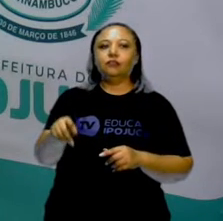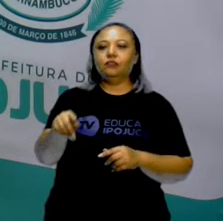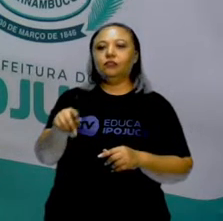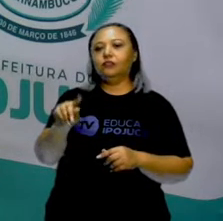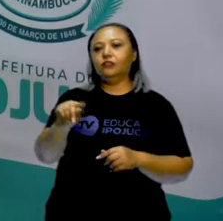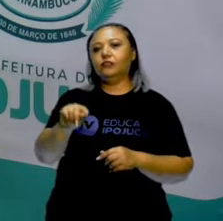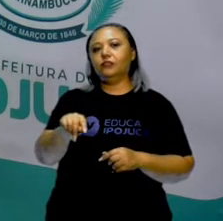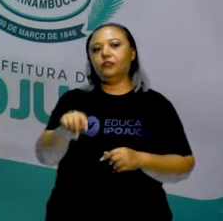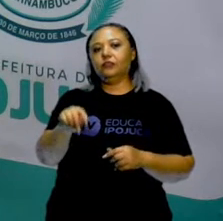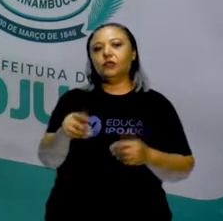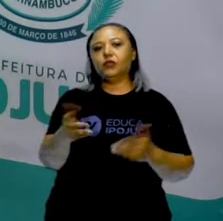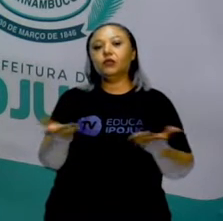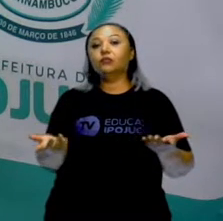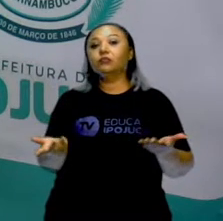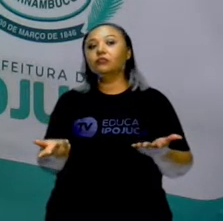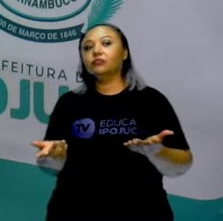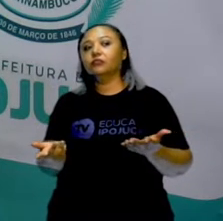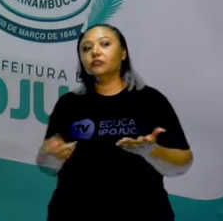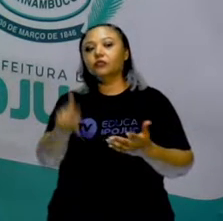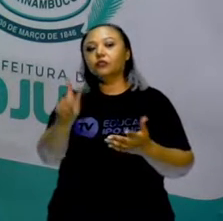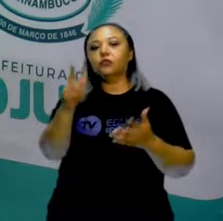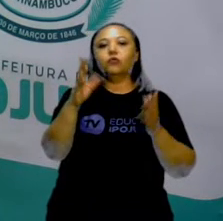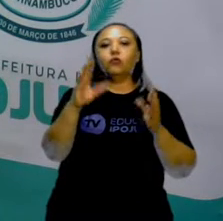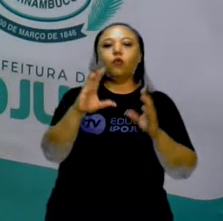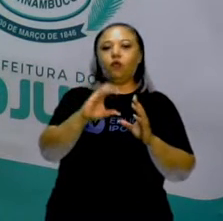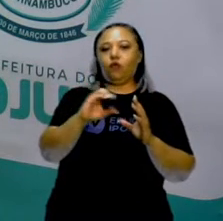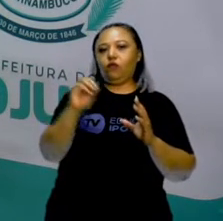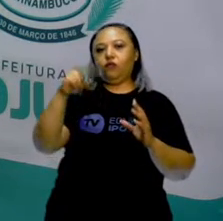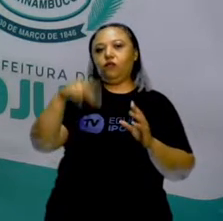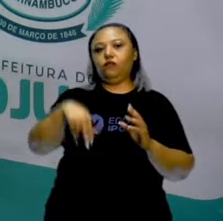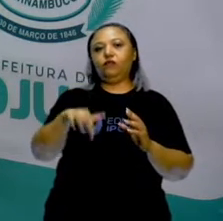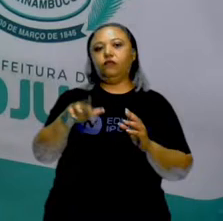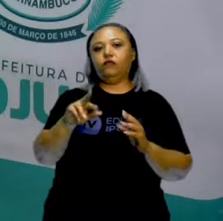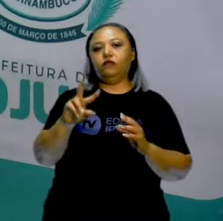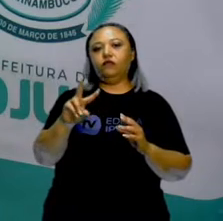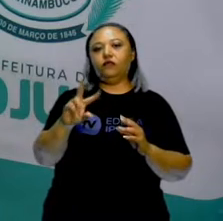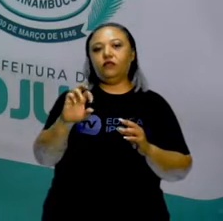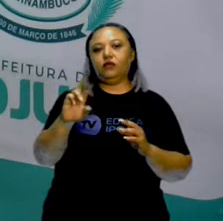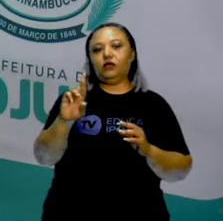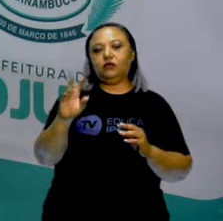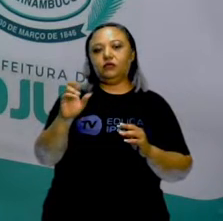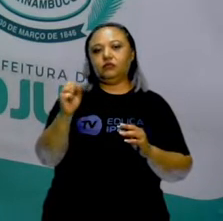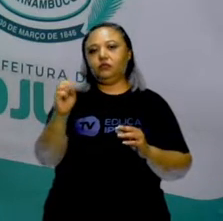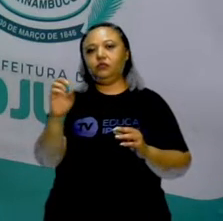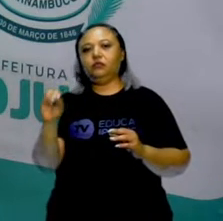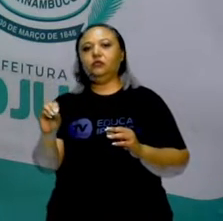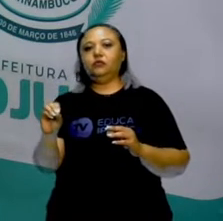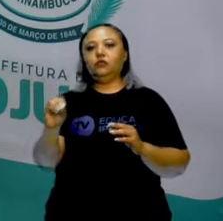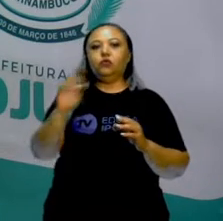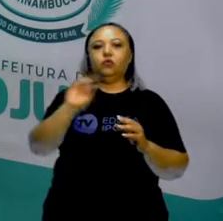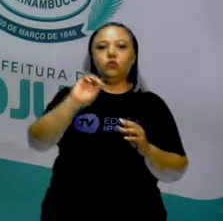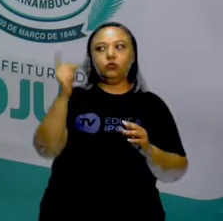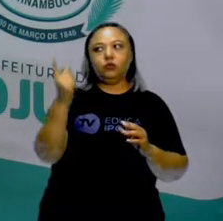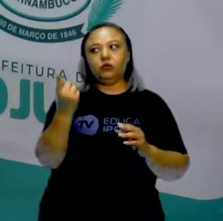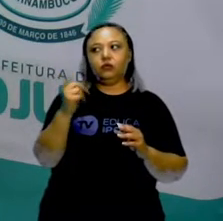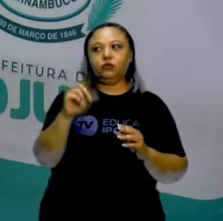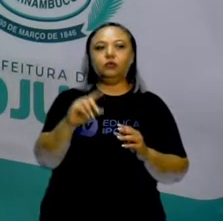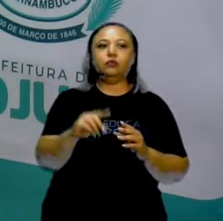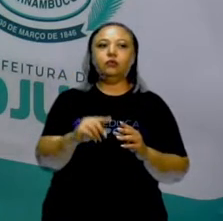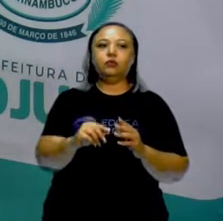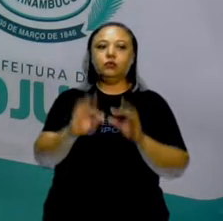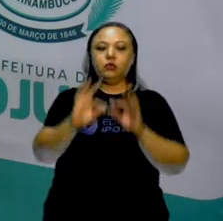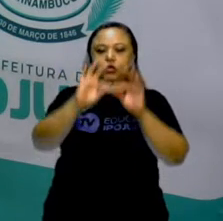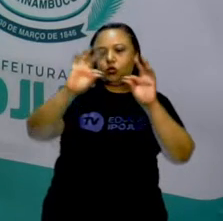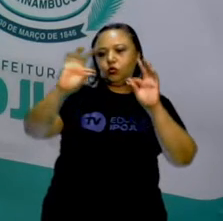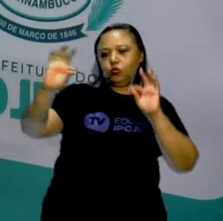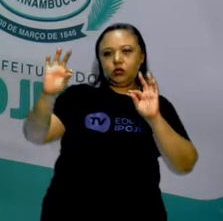convexos. O é vai me dizer se um polígono é convexo ou não? Se, a partir do momento que a gente passar uma linha